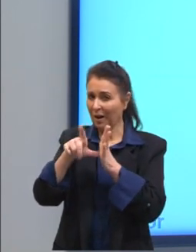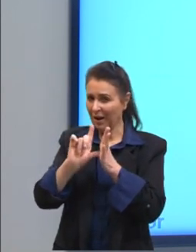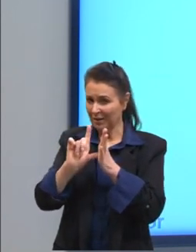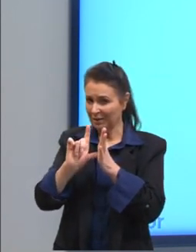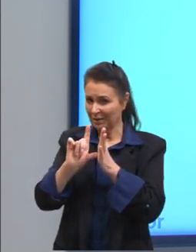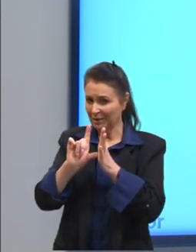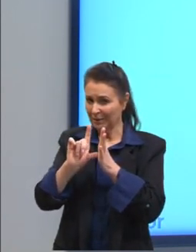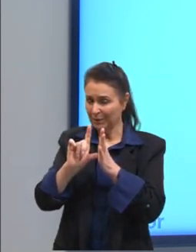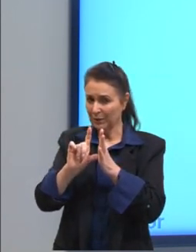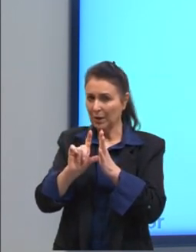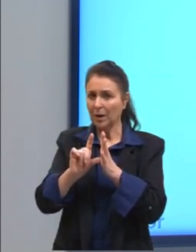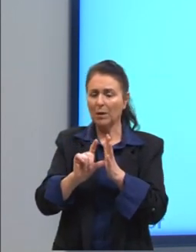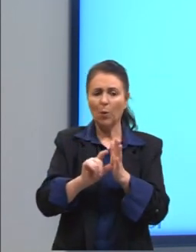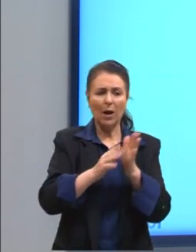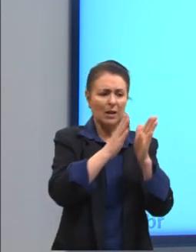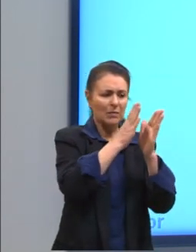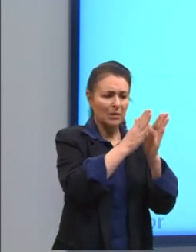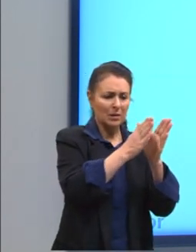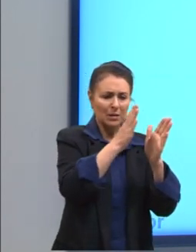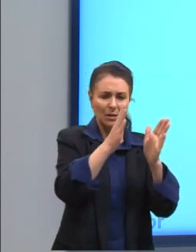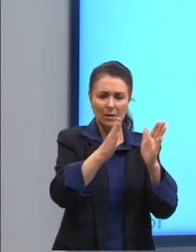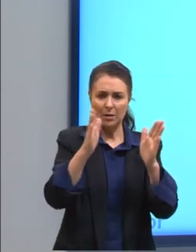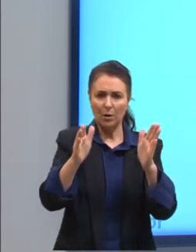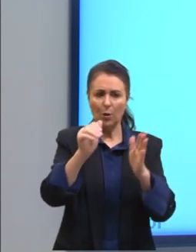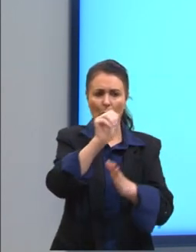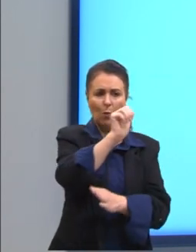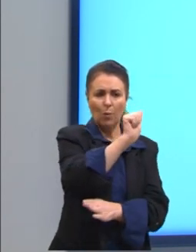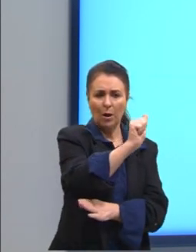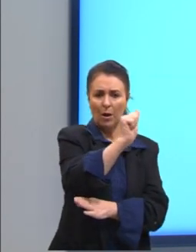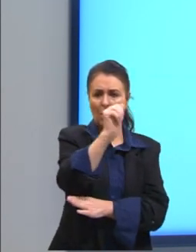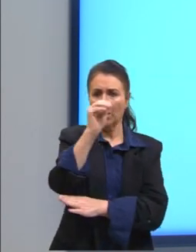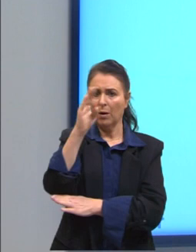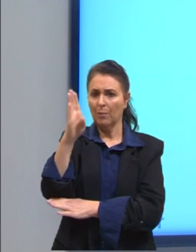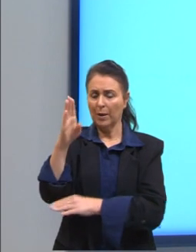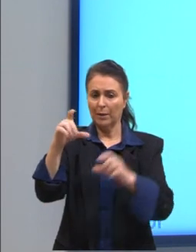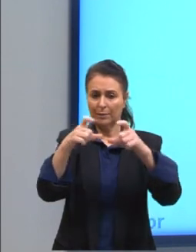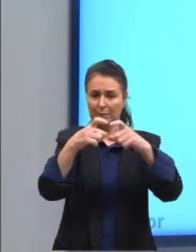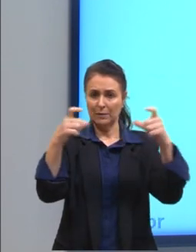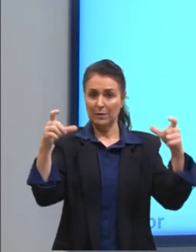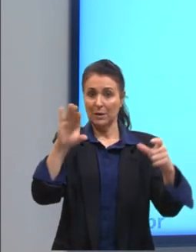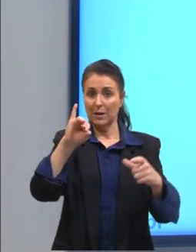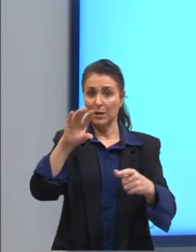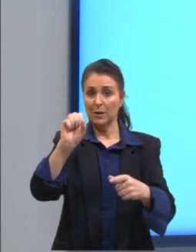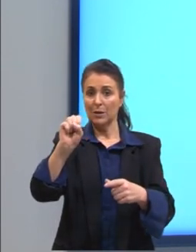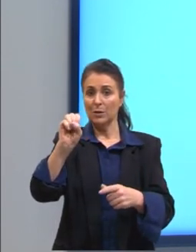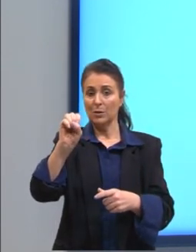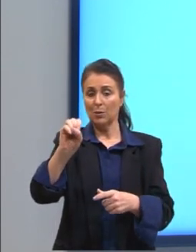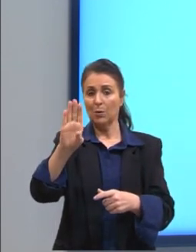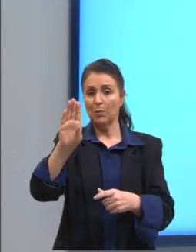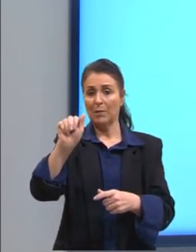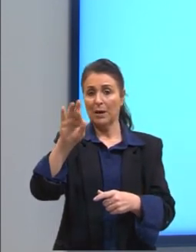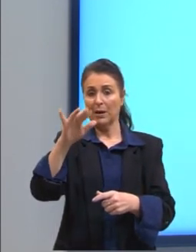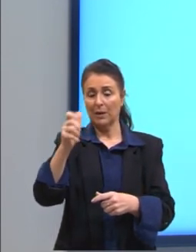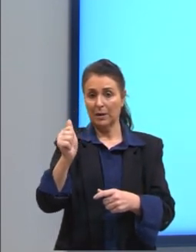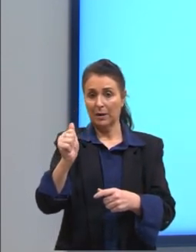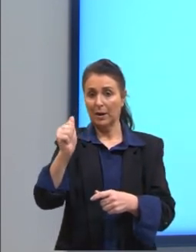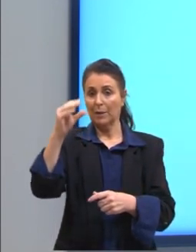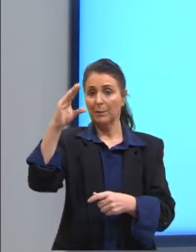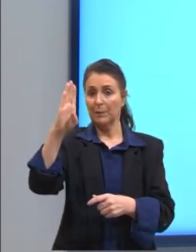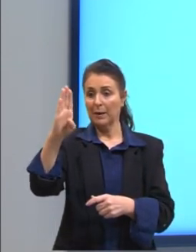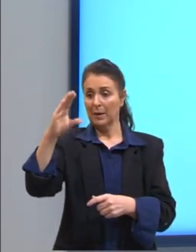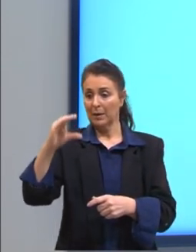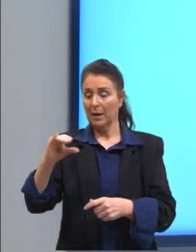em cada passagem. Aqui de A para B a gente tem a expansão isobárica, de B para C, transformação